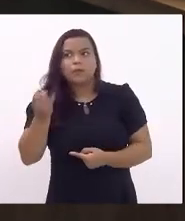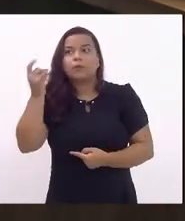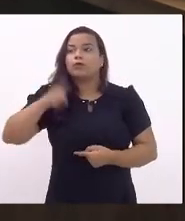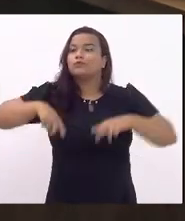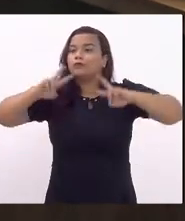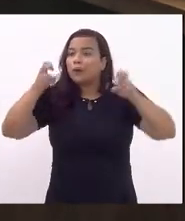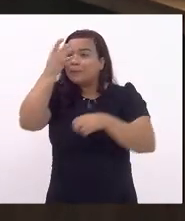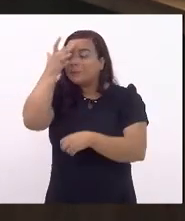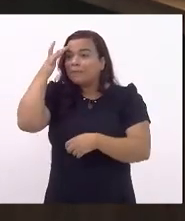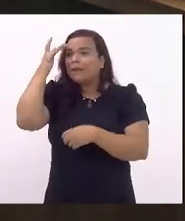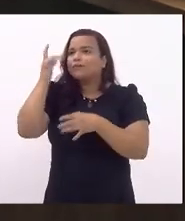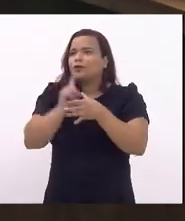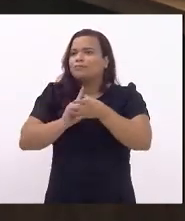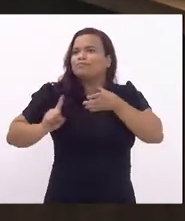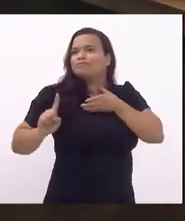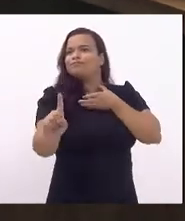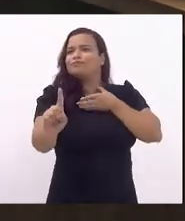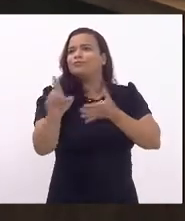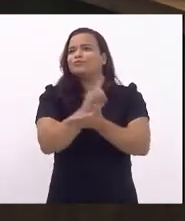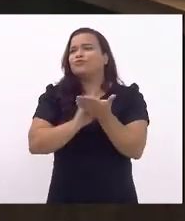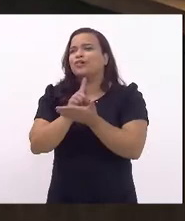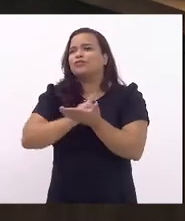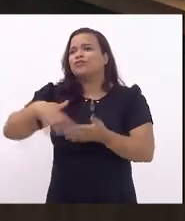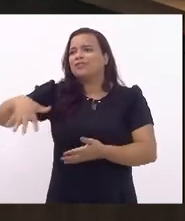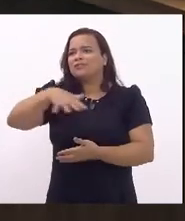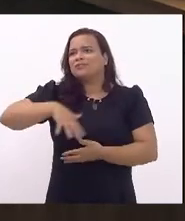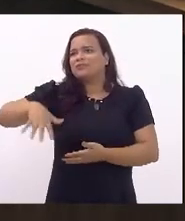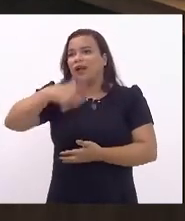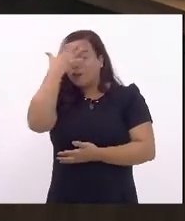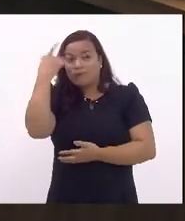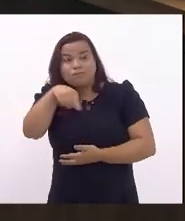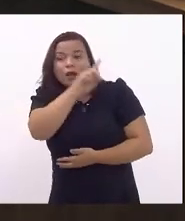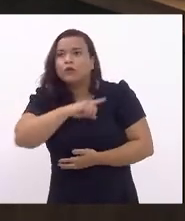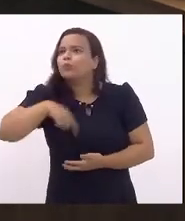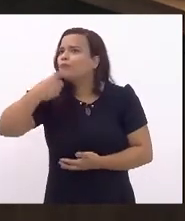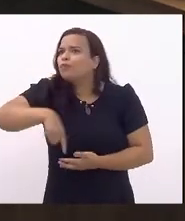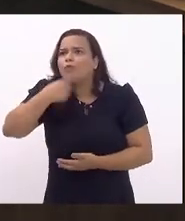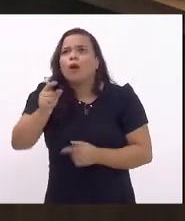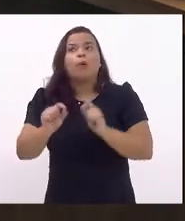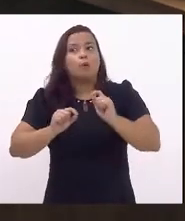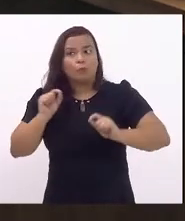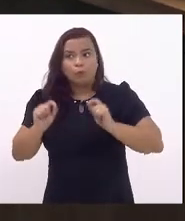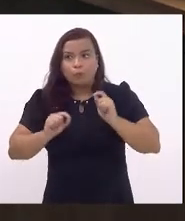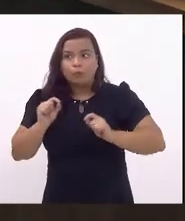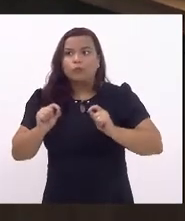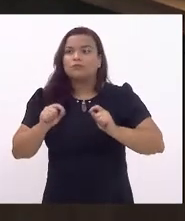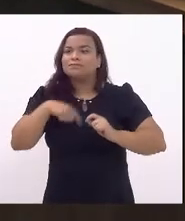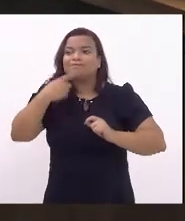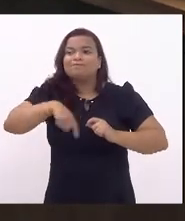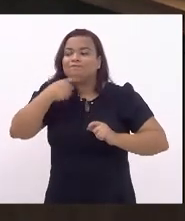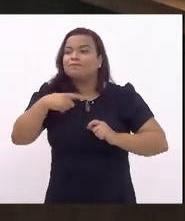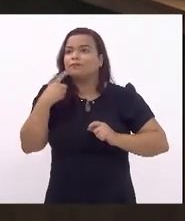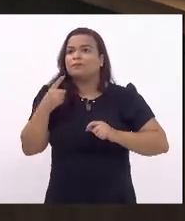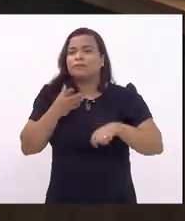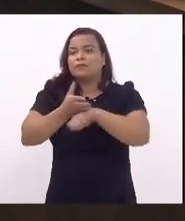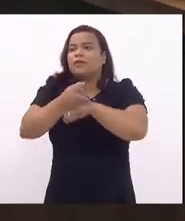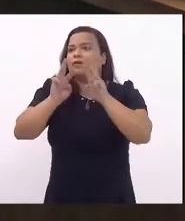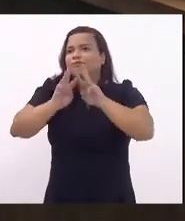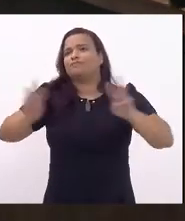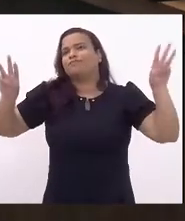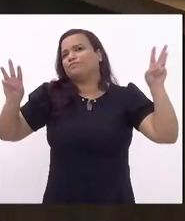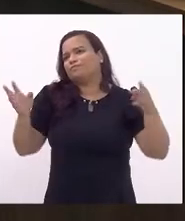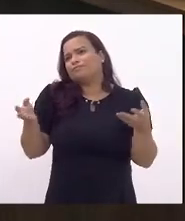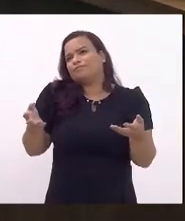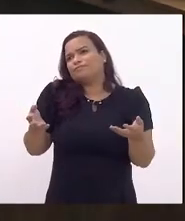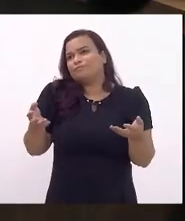excluídos digitais, pessoas que não conseguem minimamente acessar. E, é claro, ainda